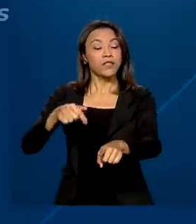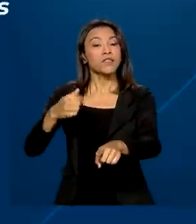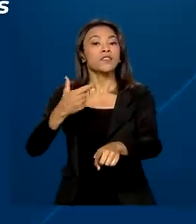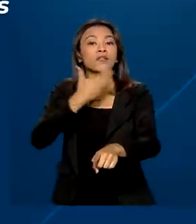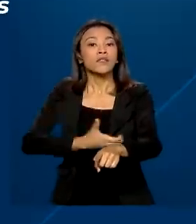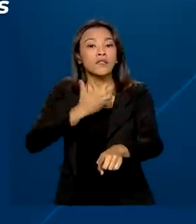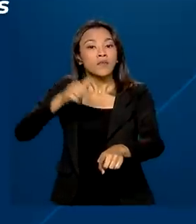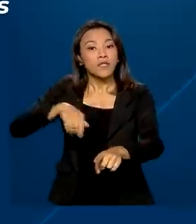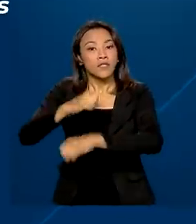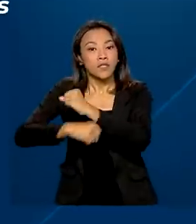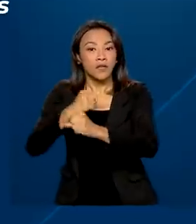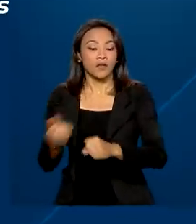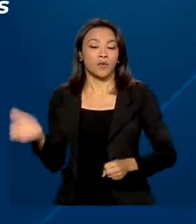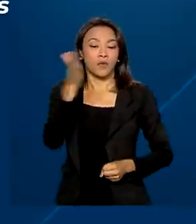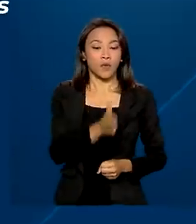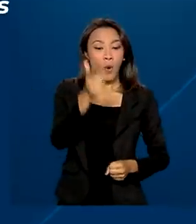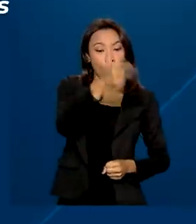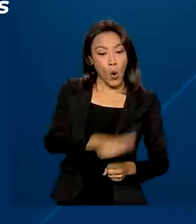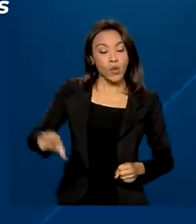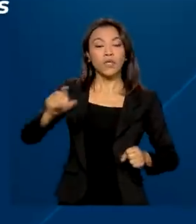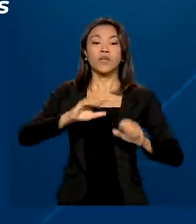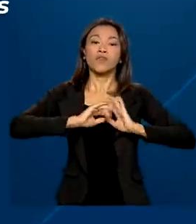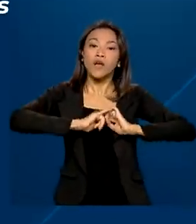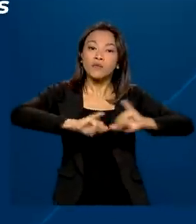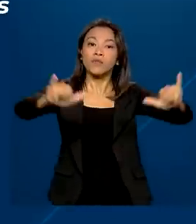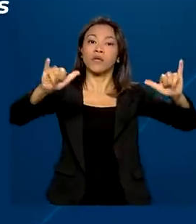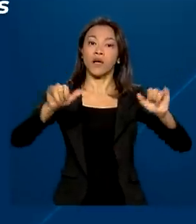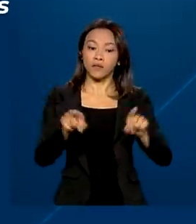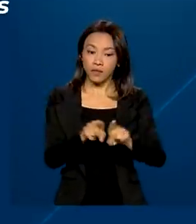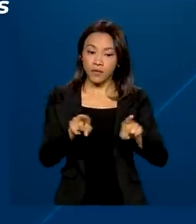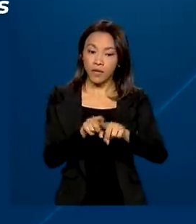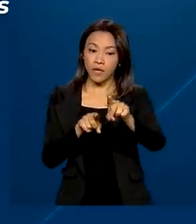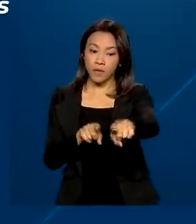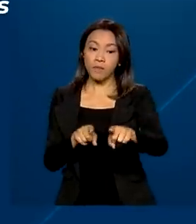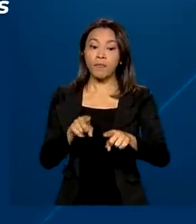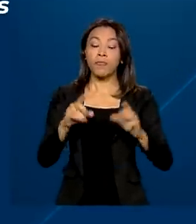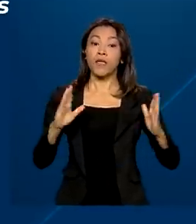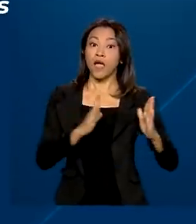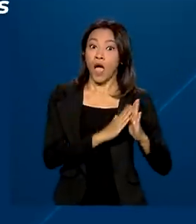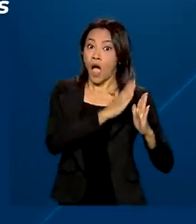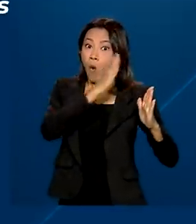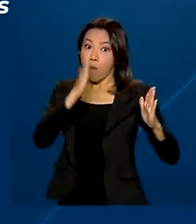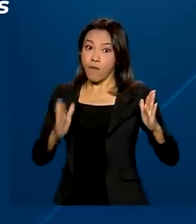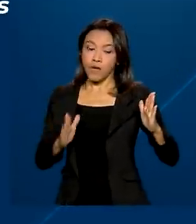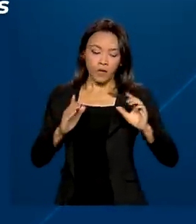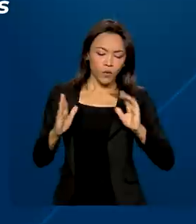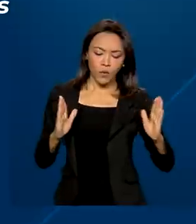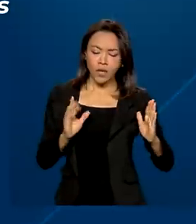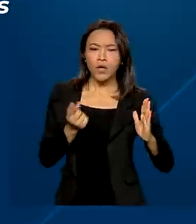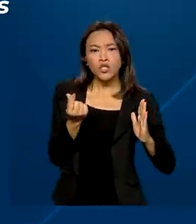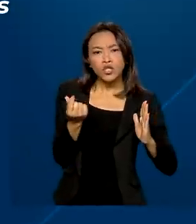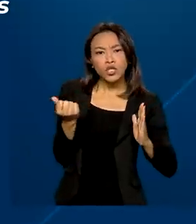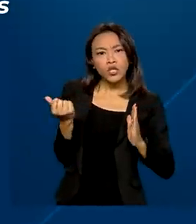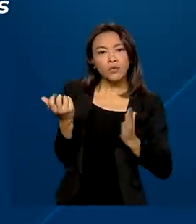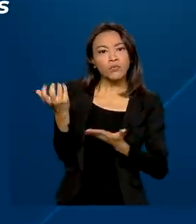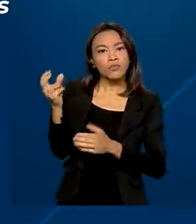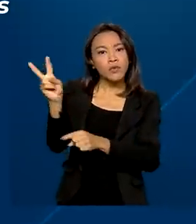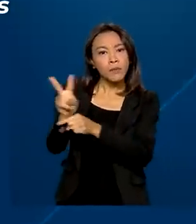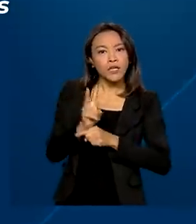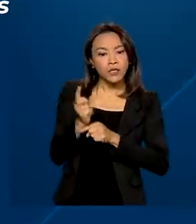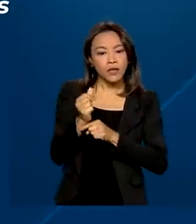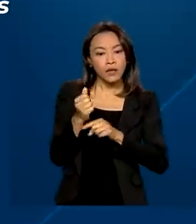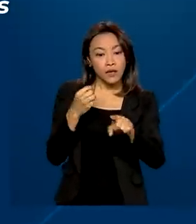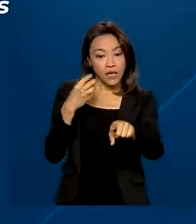Outra medida anunciada pela equipe econômica aumenta a margem de empréstimo consignado, que passa dos atuais 35